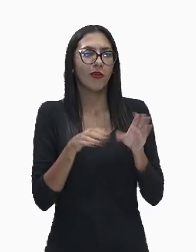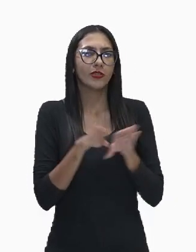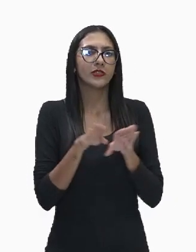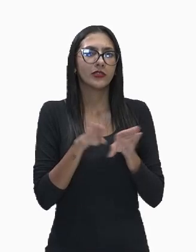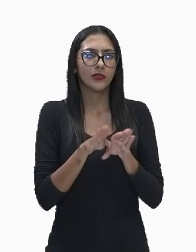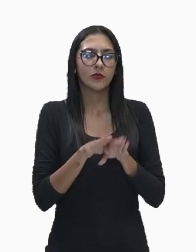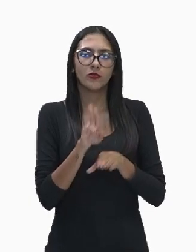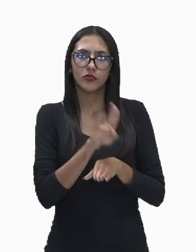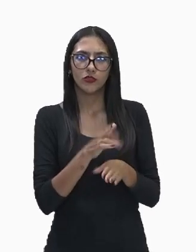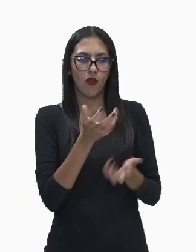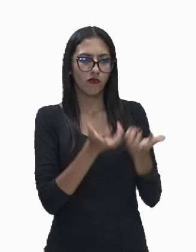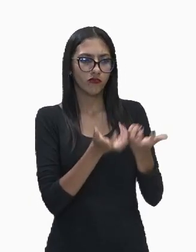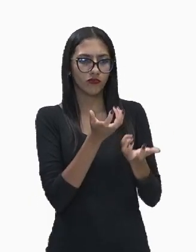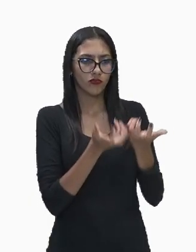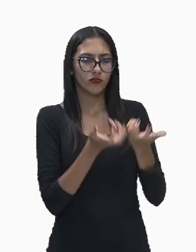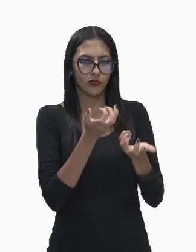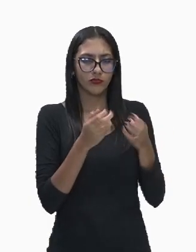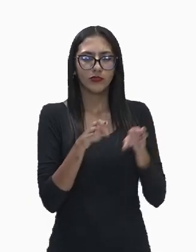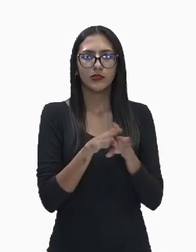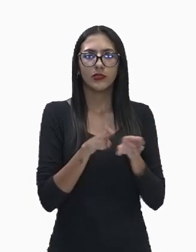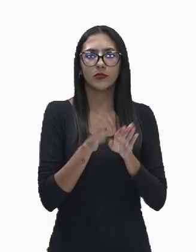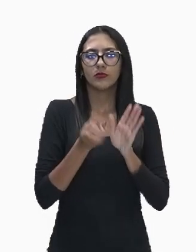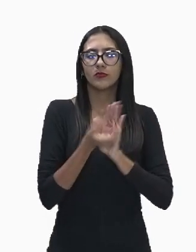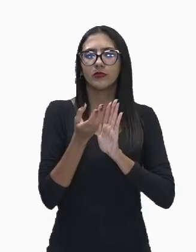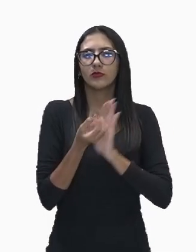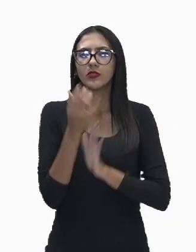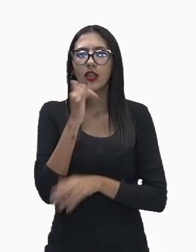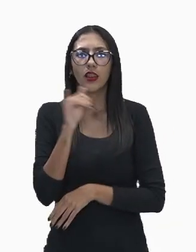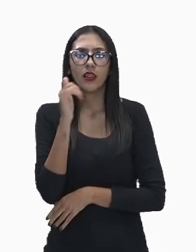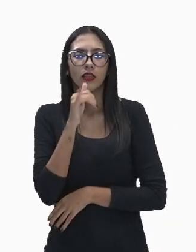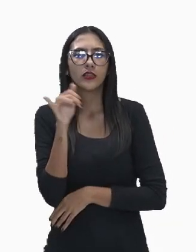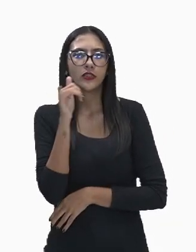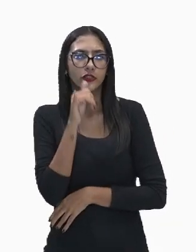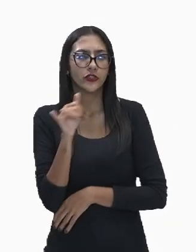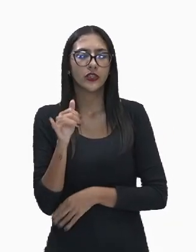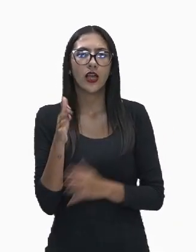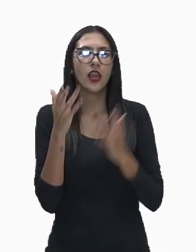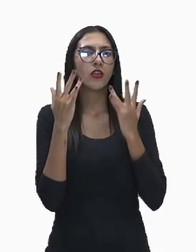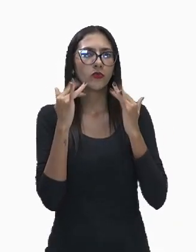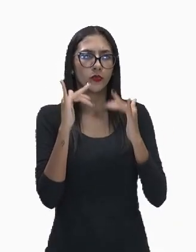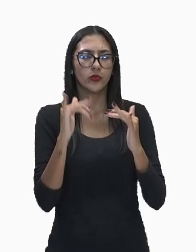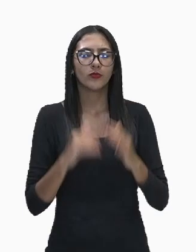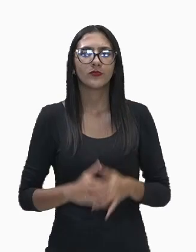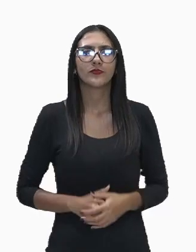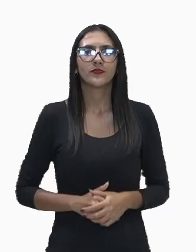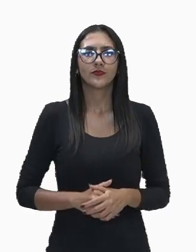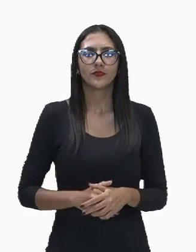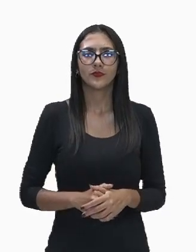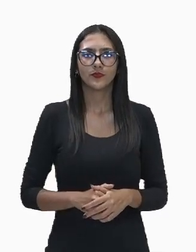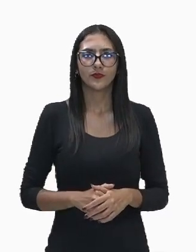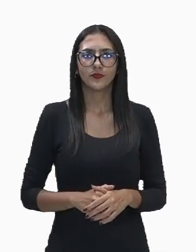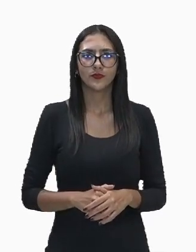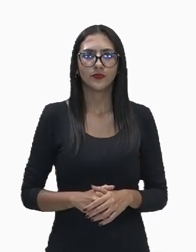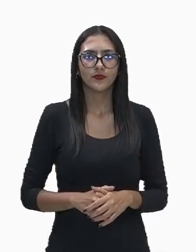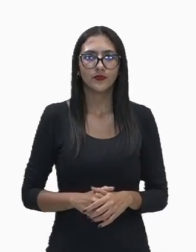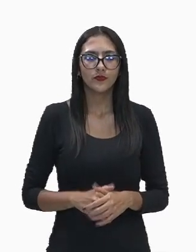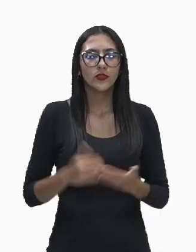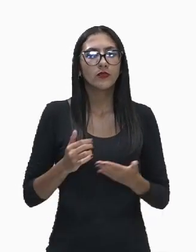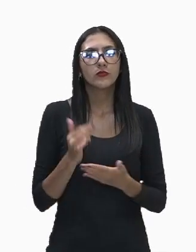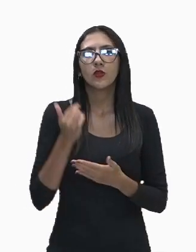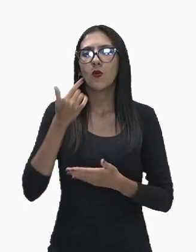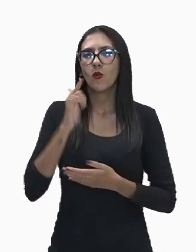queimado e aí também gerar energia tá bom dentre outros métodos esses